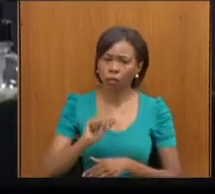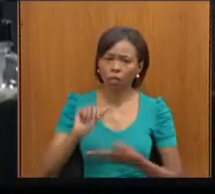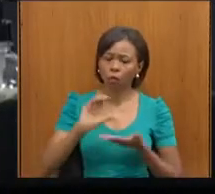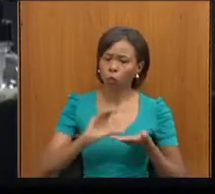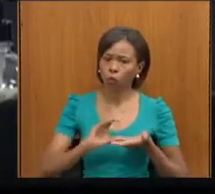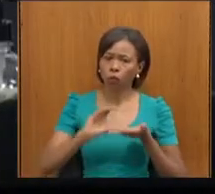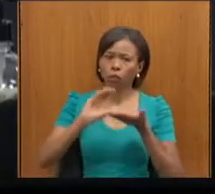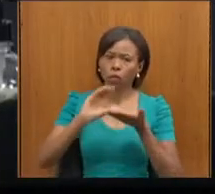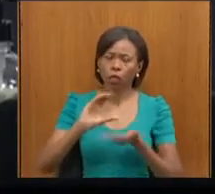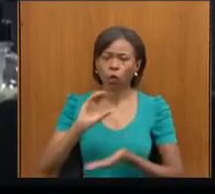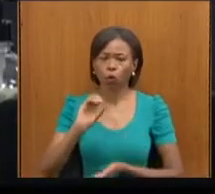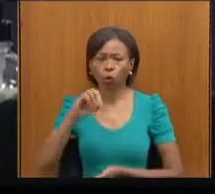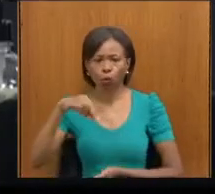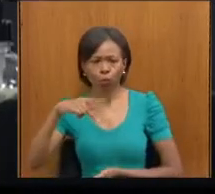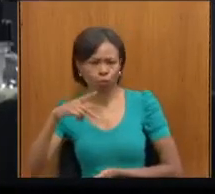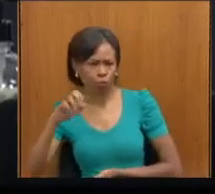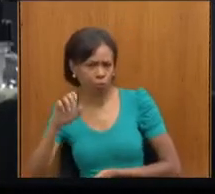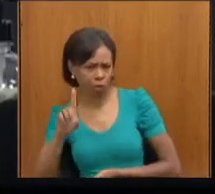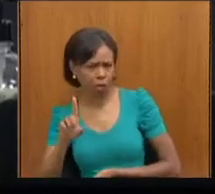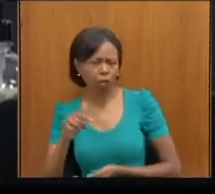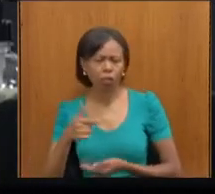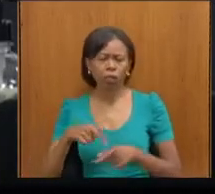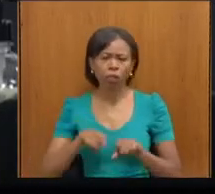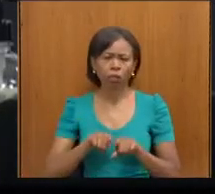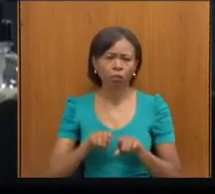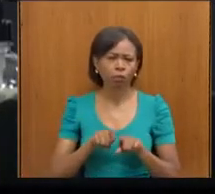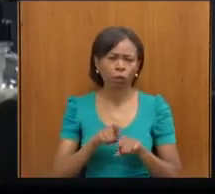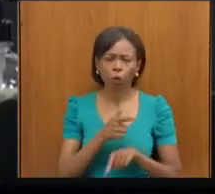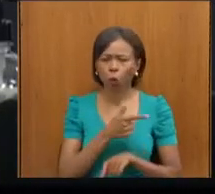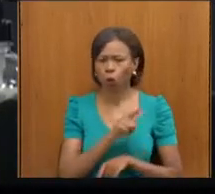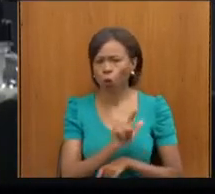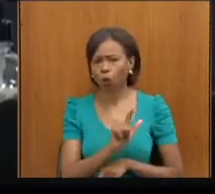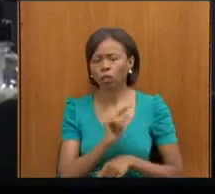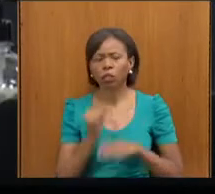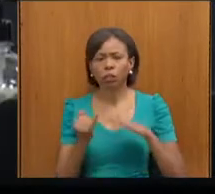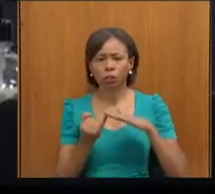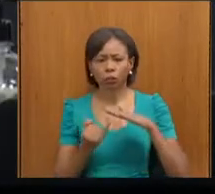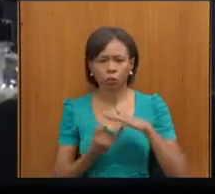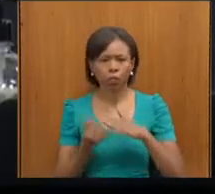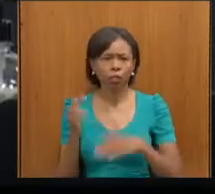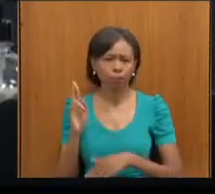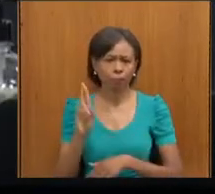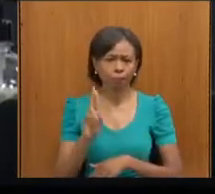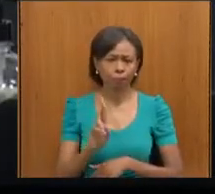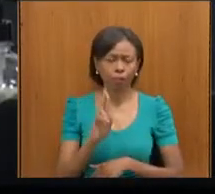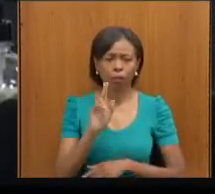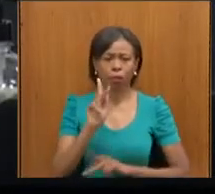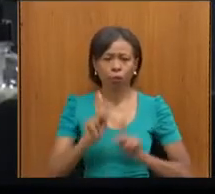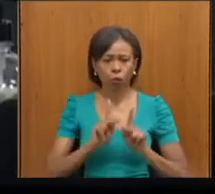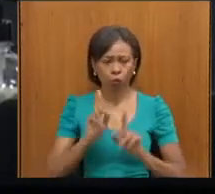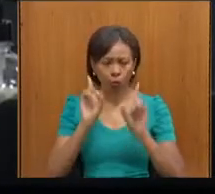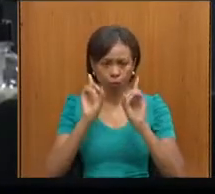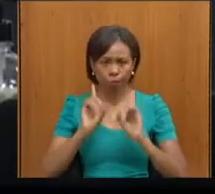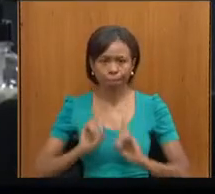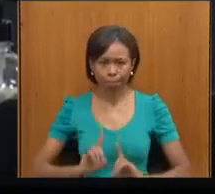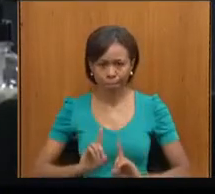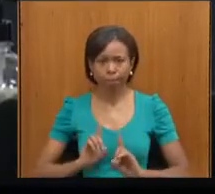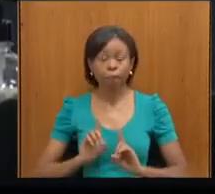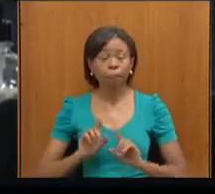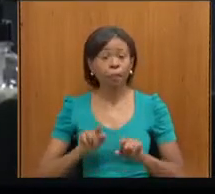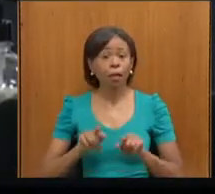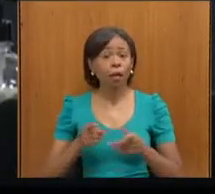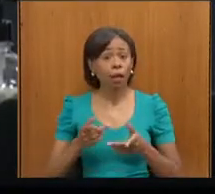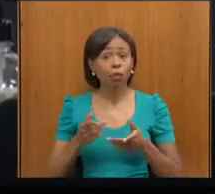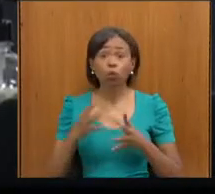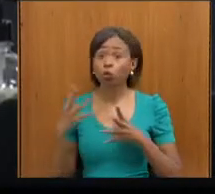pelo Compede, pelas instituições hoje representadas aqui, não podemos, não tivemos aí convidando